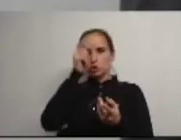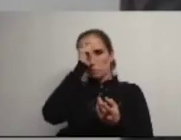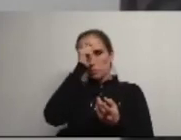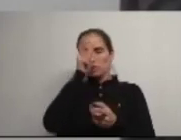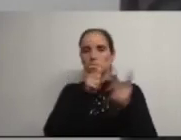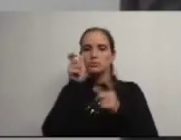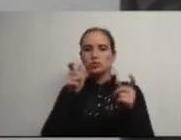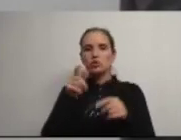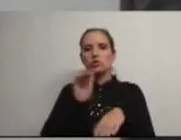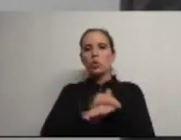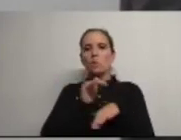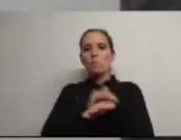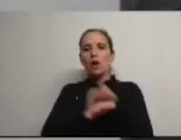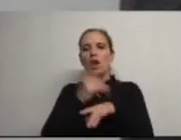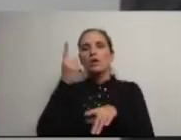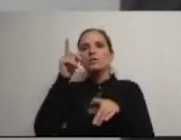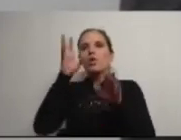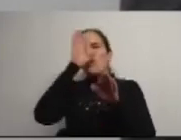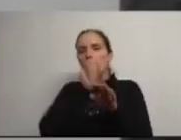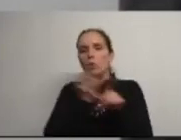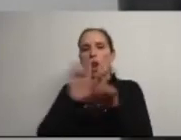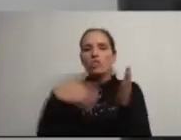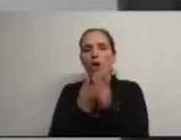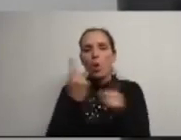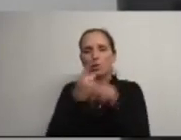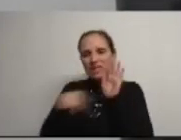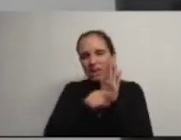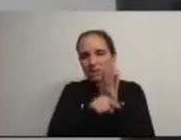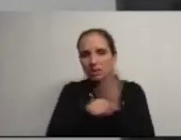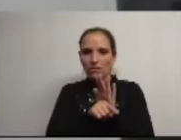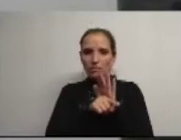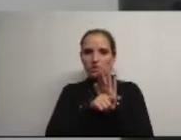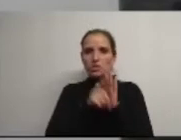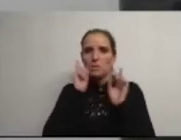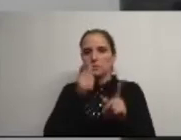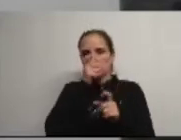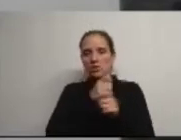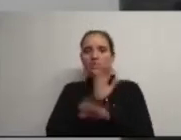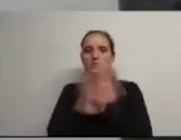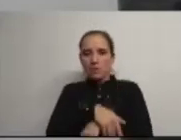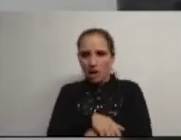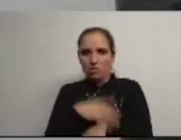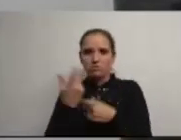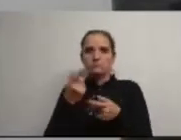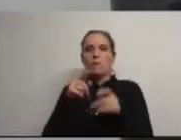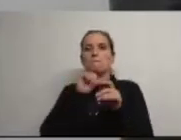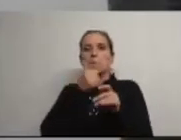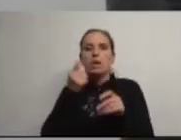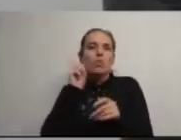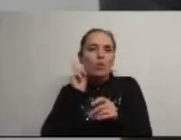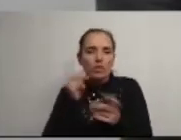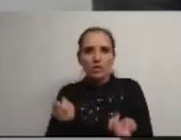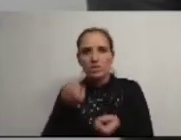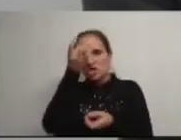sofrem por medidas injustas e discriminatórias de um Governo, medidas essas que os lançaram no desemprego, na desqualificação, no